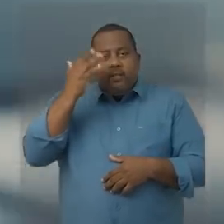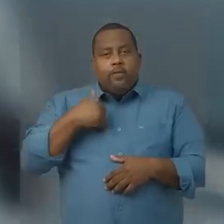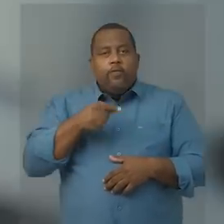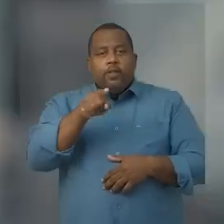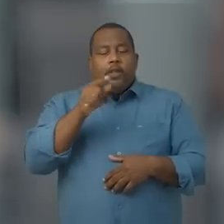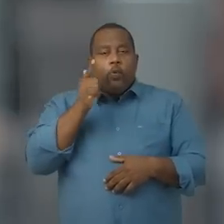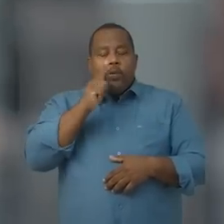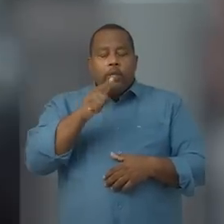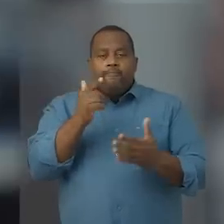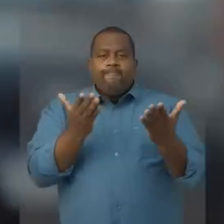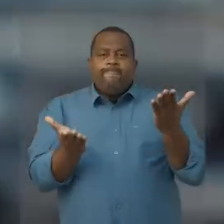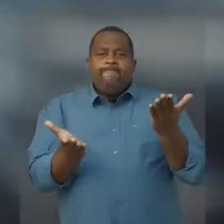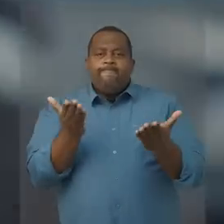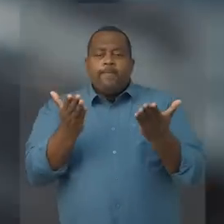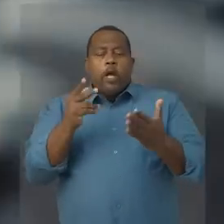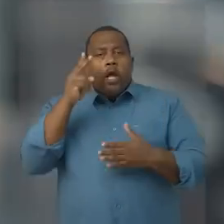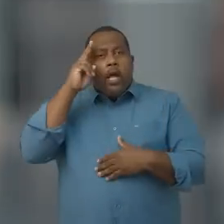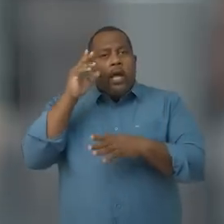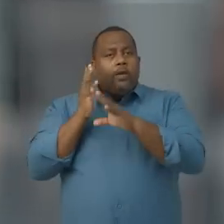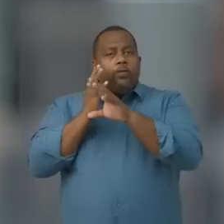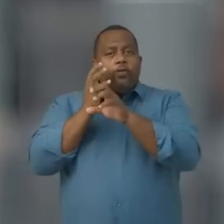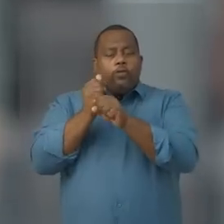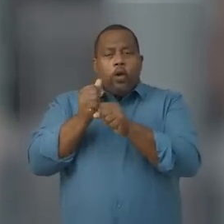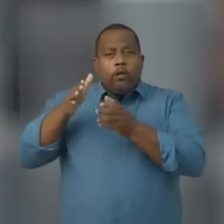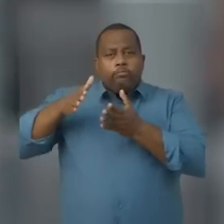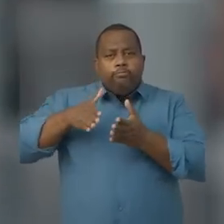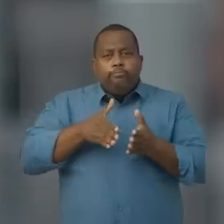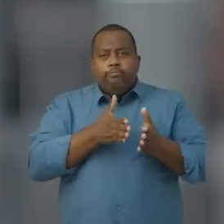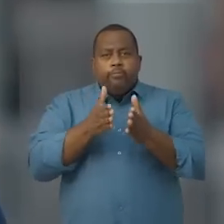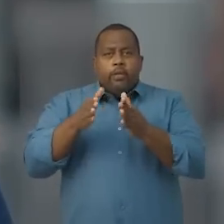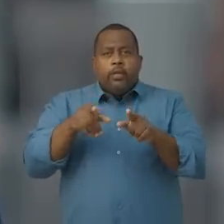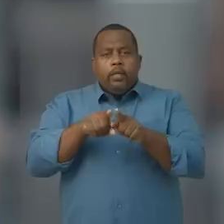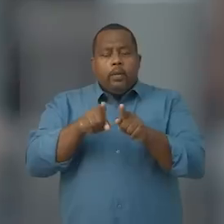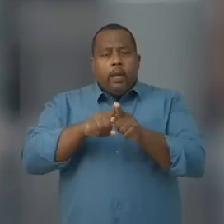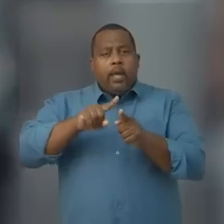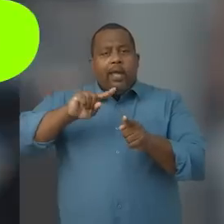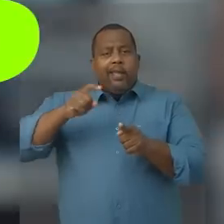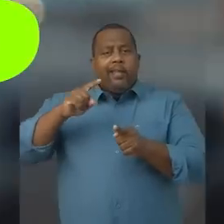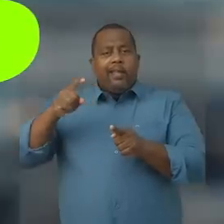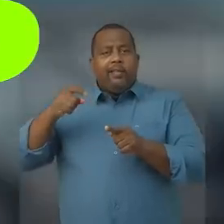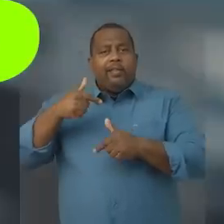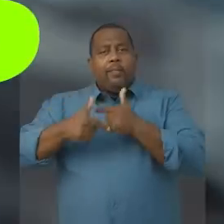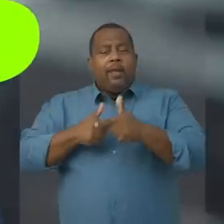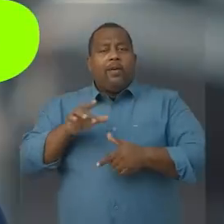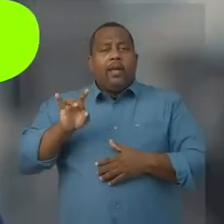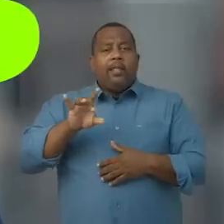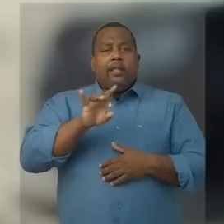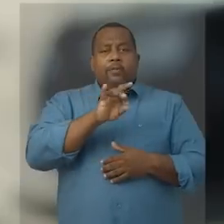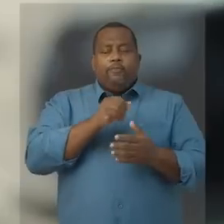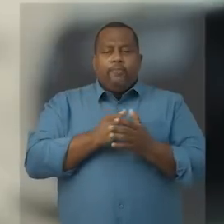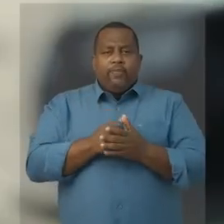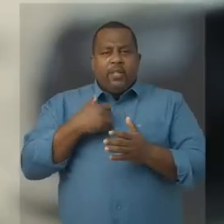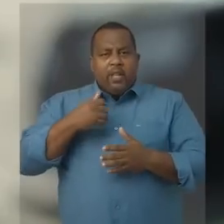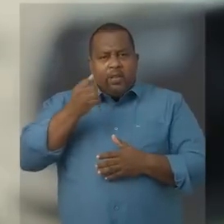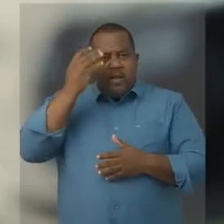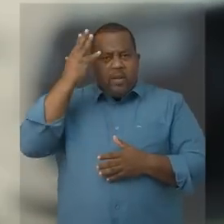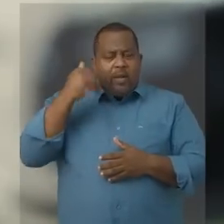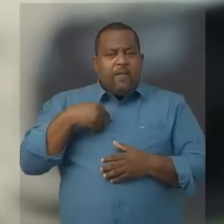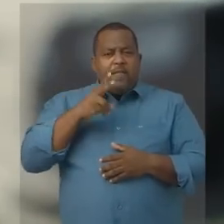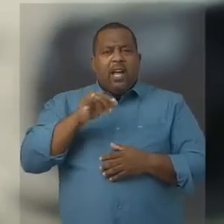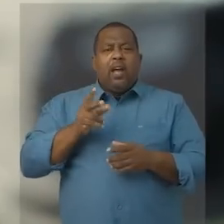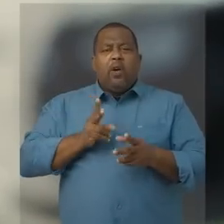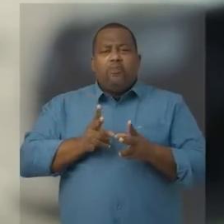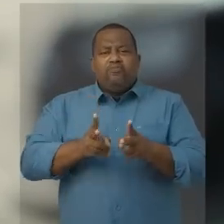mais fácil para você comparar a história, a trajetória e as realizações de cada um. Jerônimo vai ser a